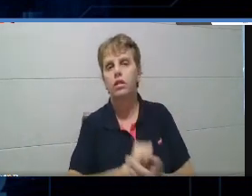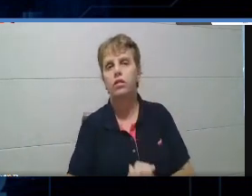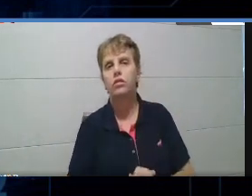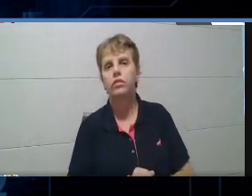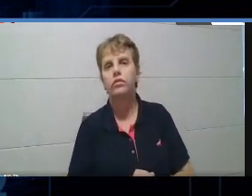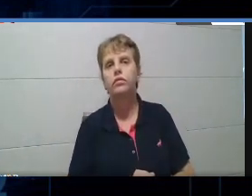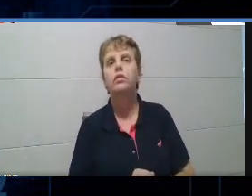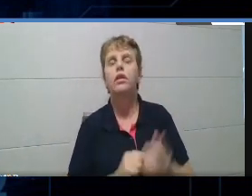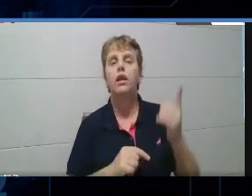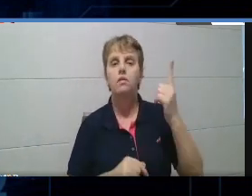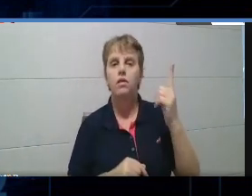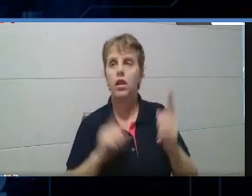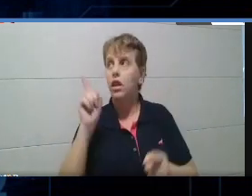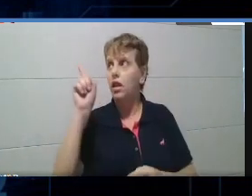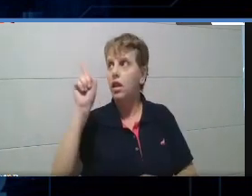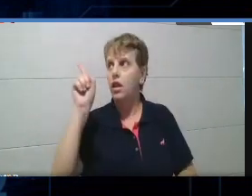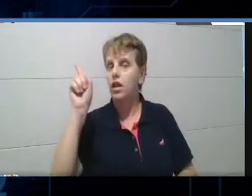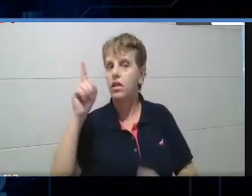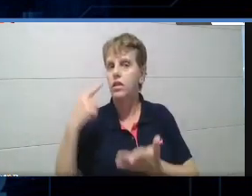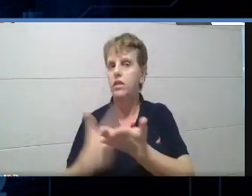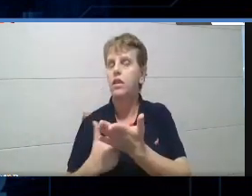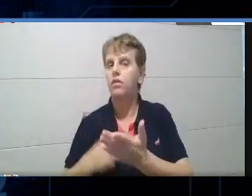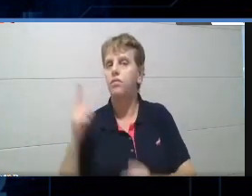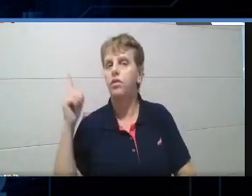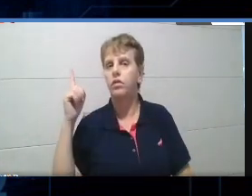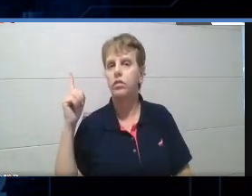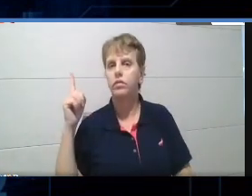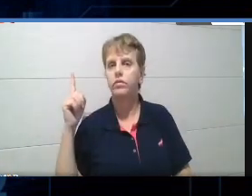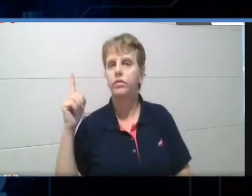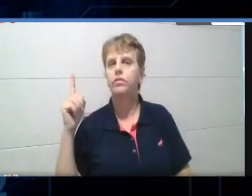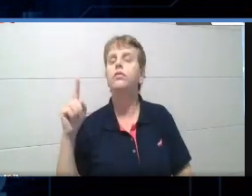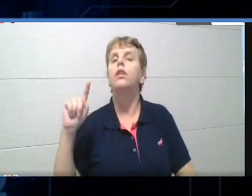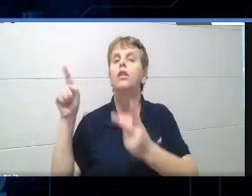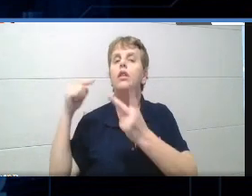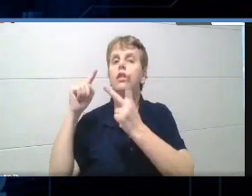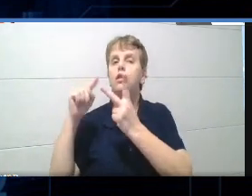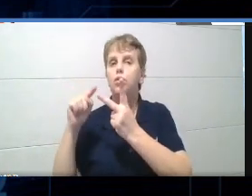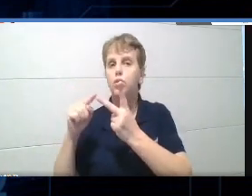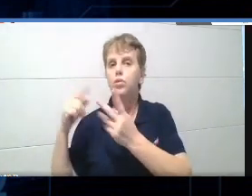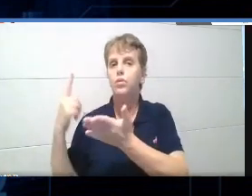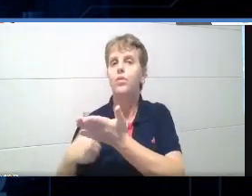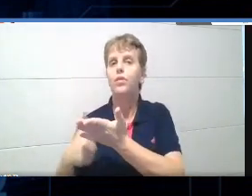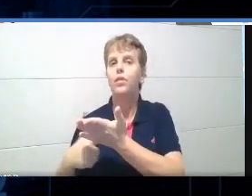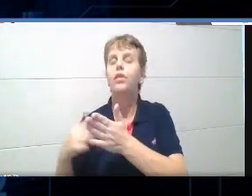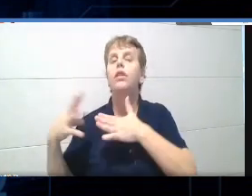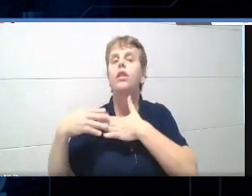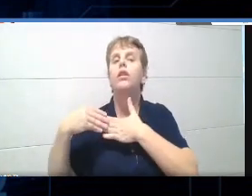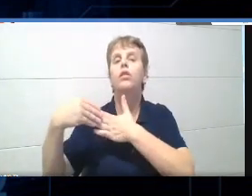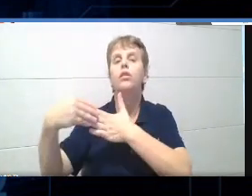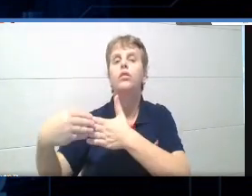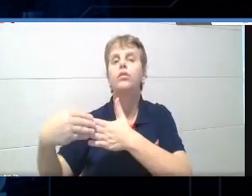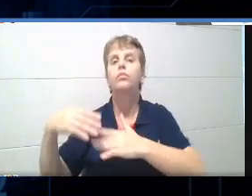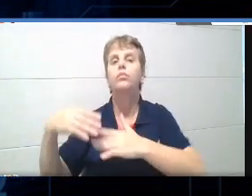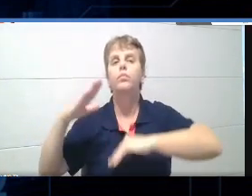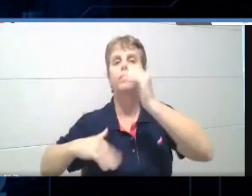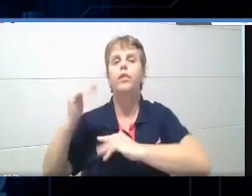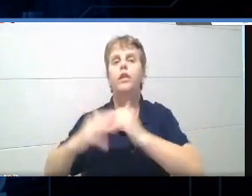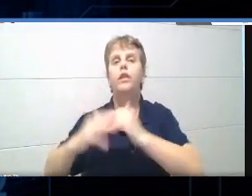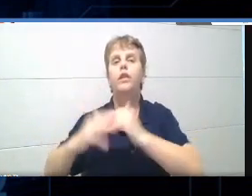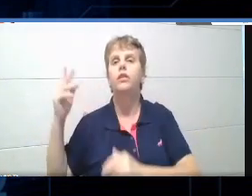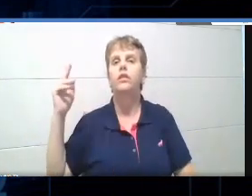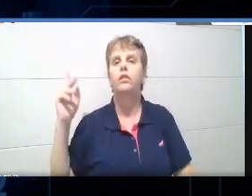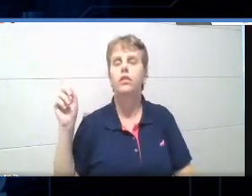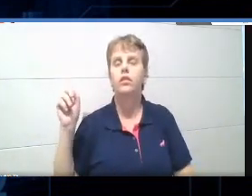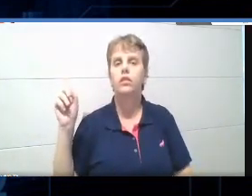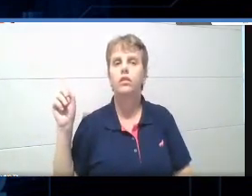tenho esse que eu mostrei ali na apresentação e tem esse aqui que é um guia prático, né, acho que vai aparecer o contrário aí,